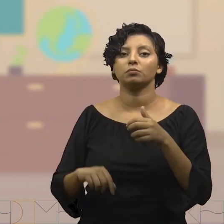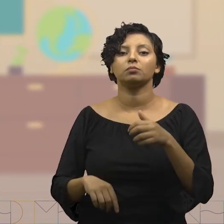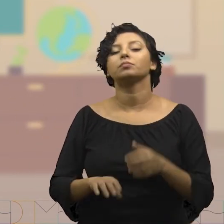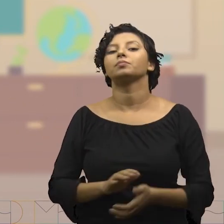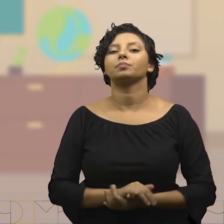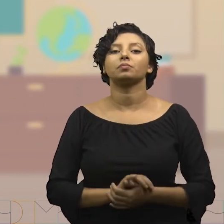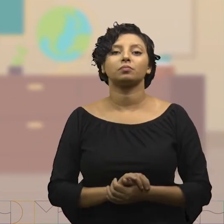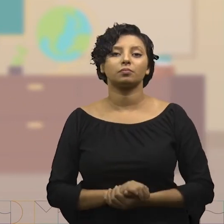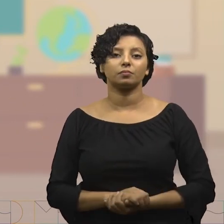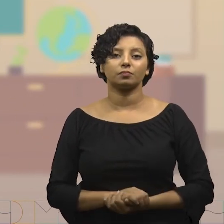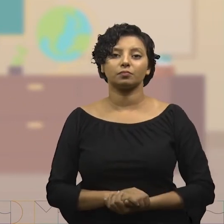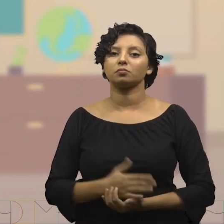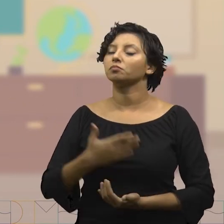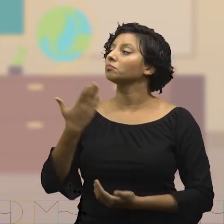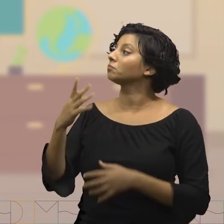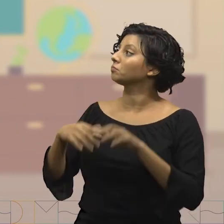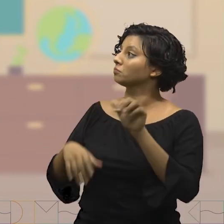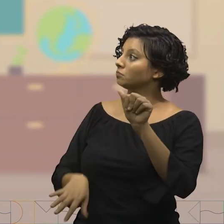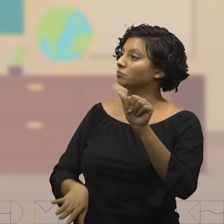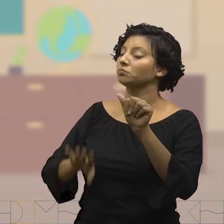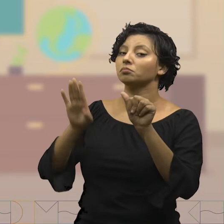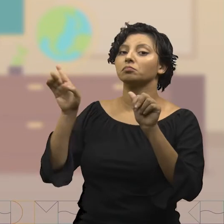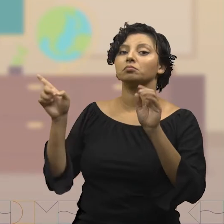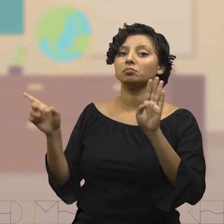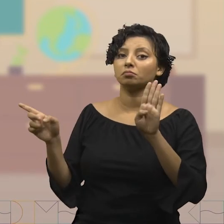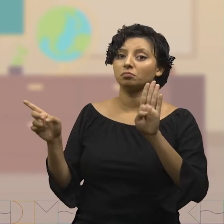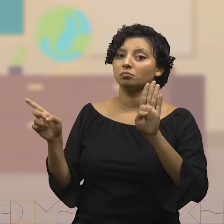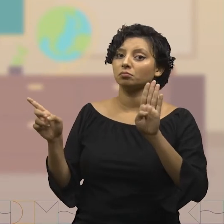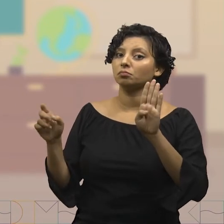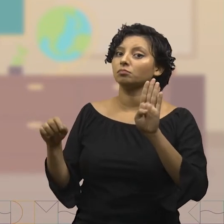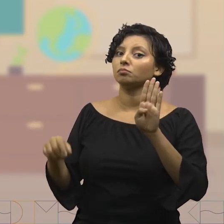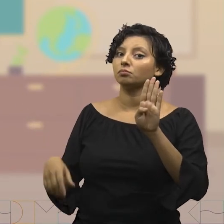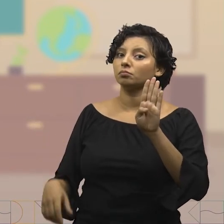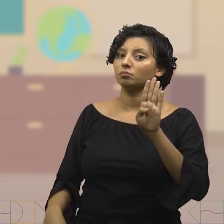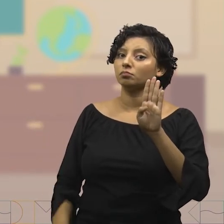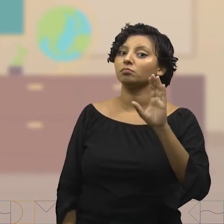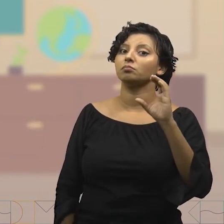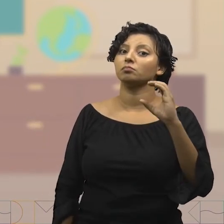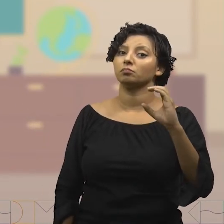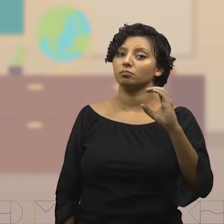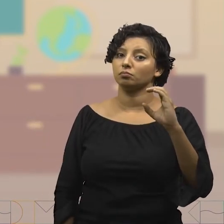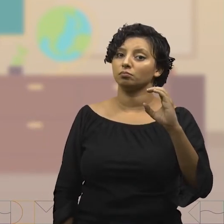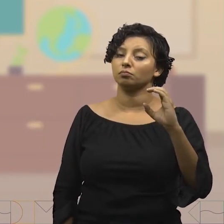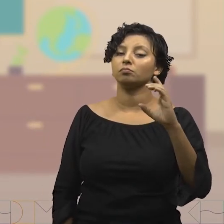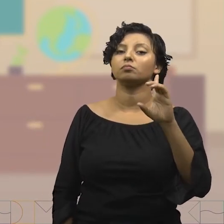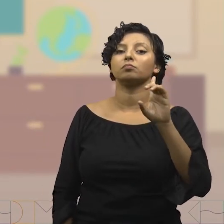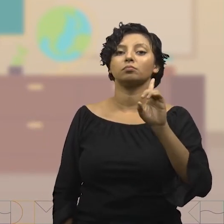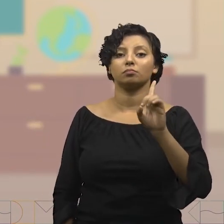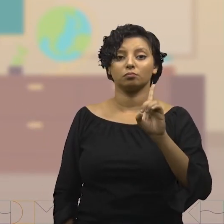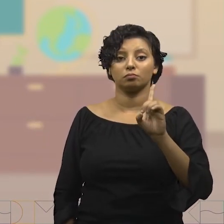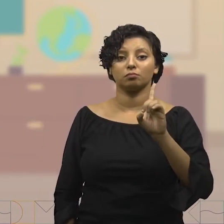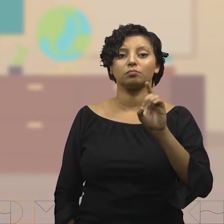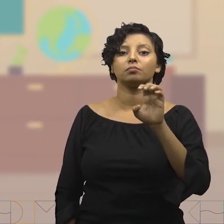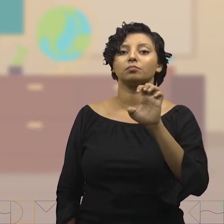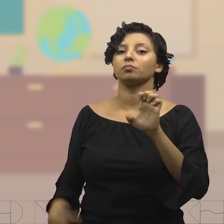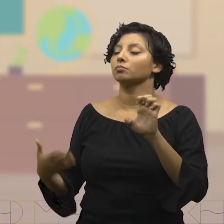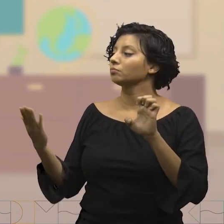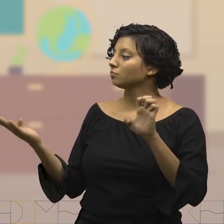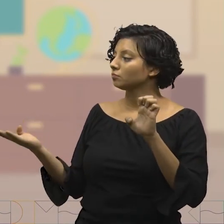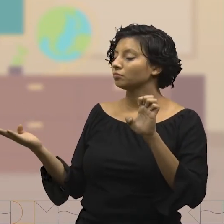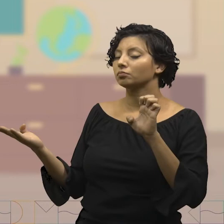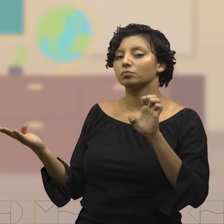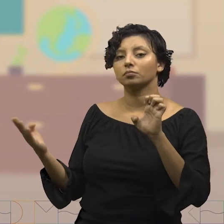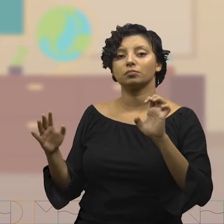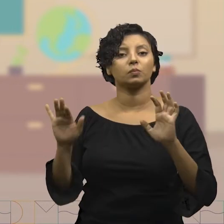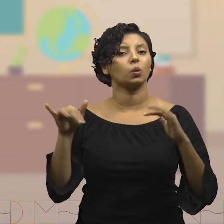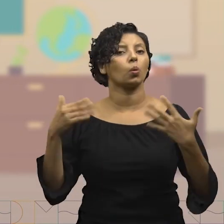espirilo. Em B, vibrião. Em C, espiroqueta. Em D, coco. Em E,